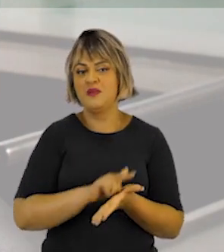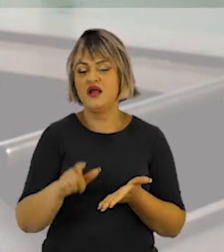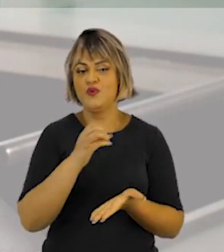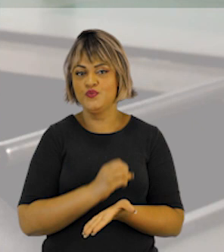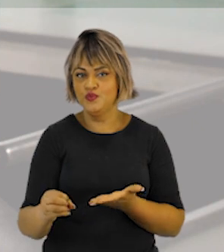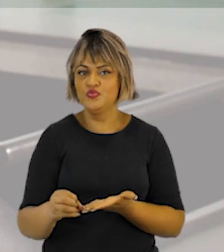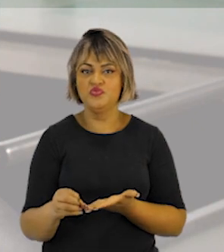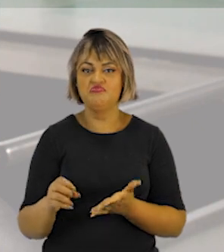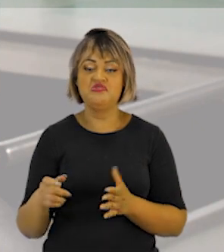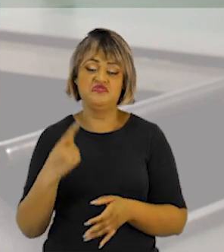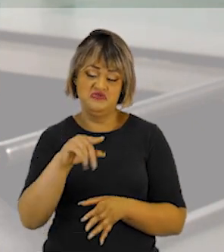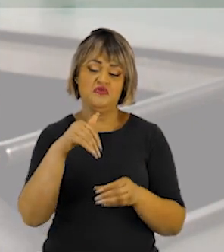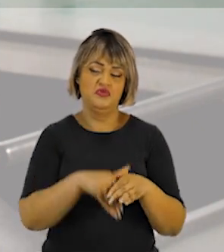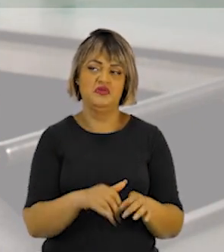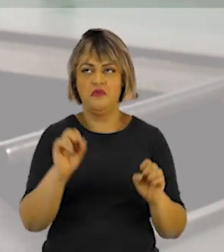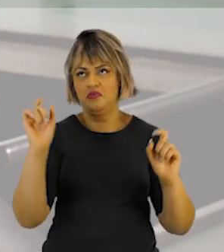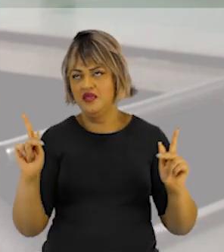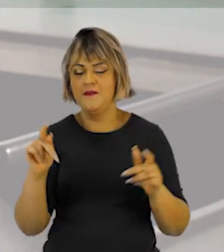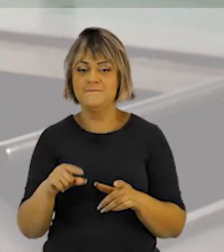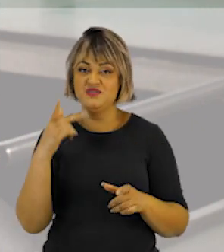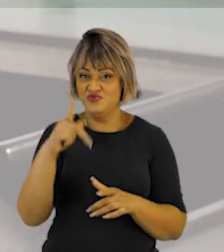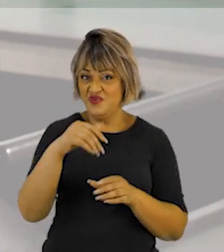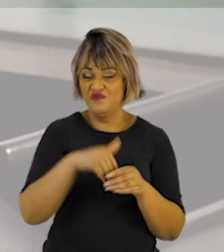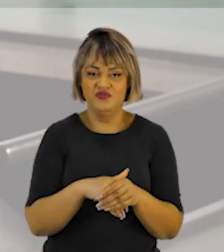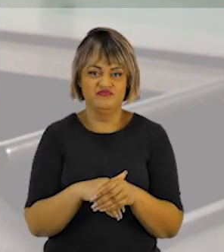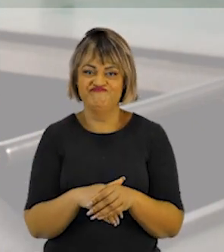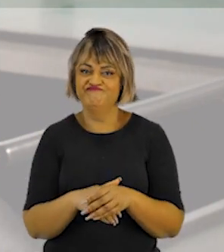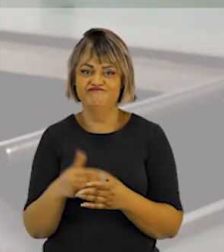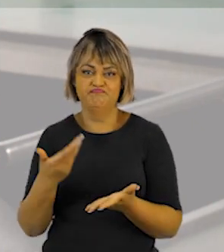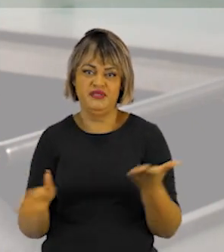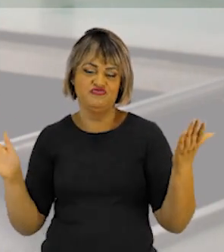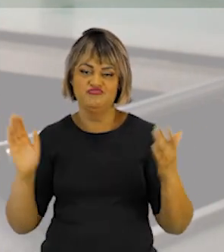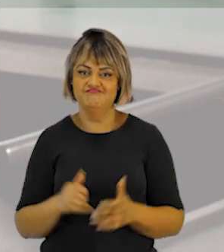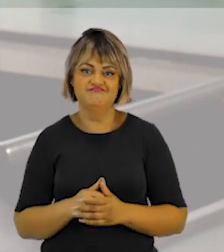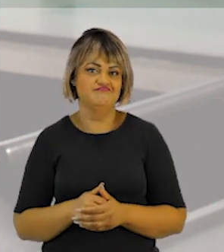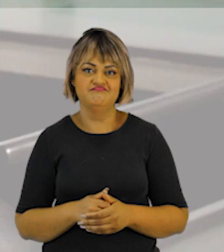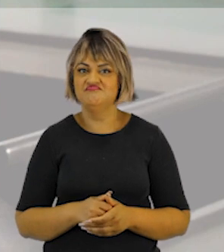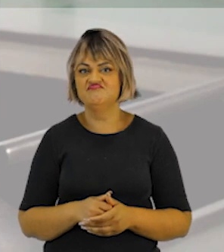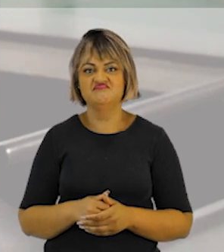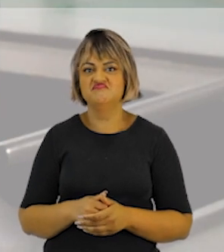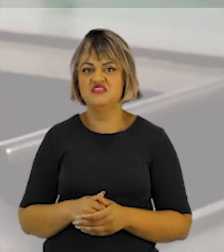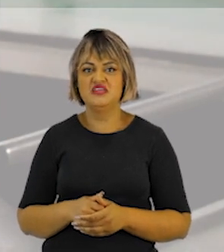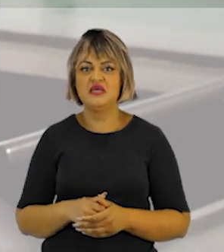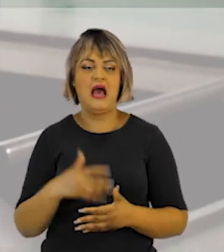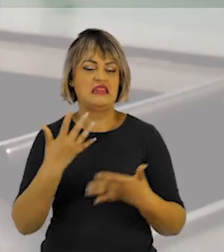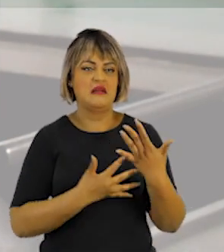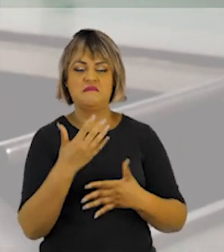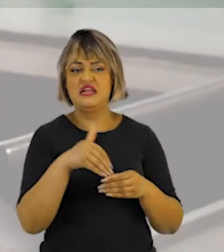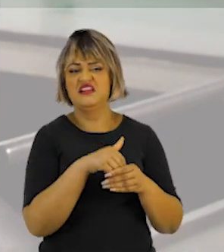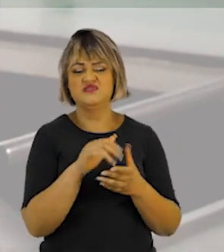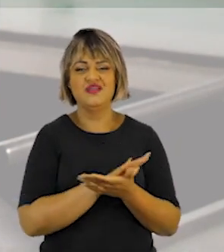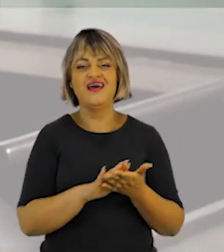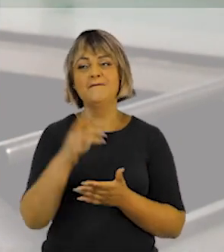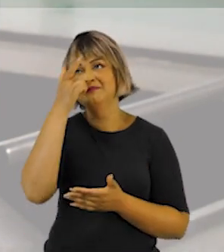Então, quem vota branco e vota nulo, cumpriu sua obrigação de votar, mas esse voto não será levado em conta, nem mesmo para anular